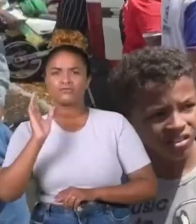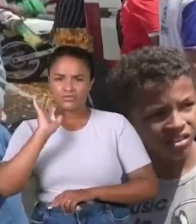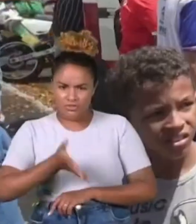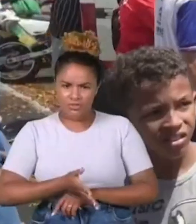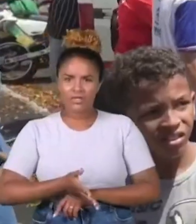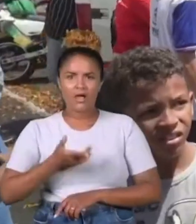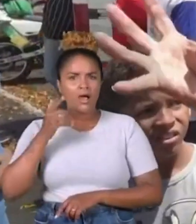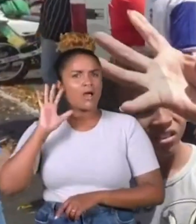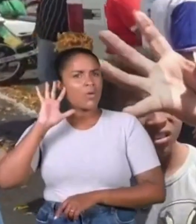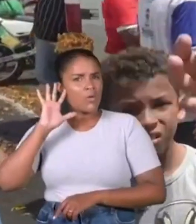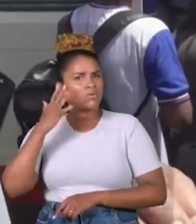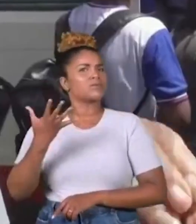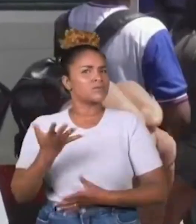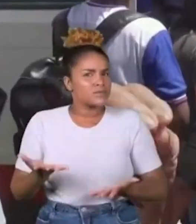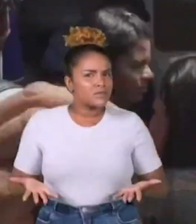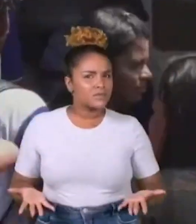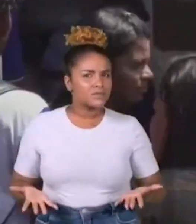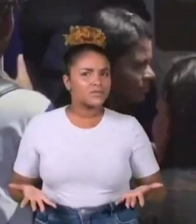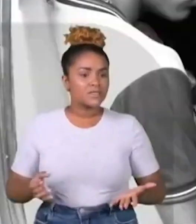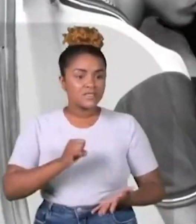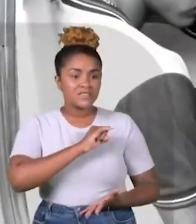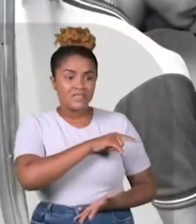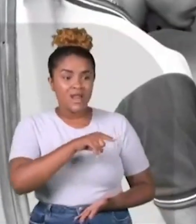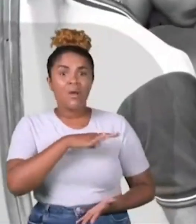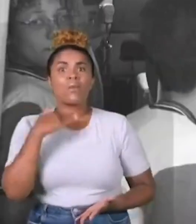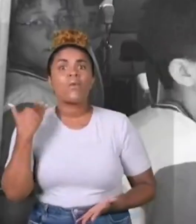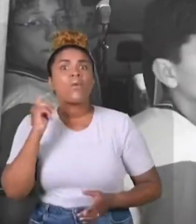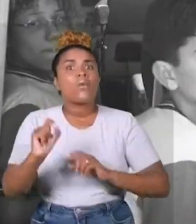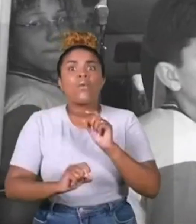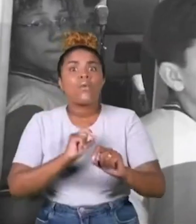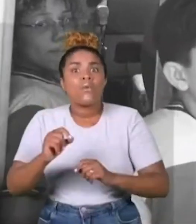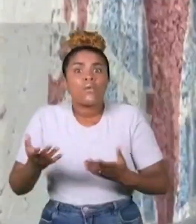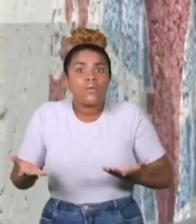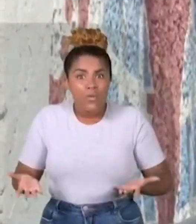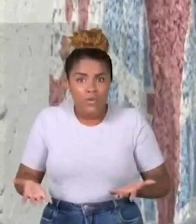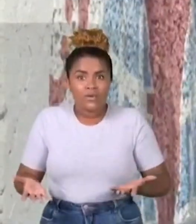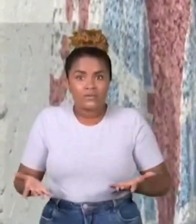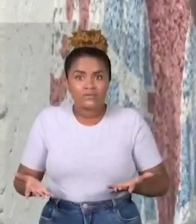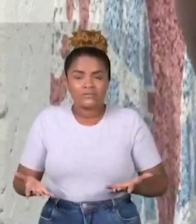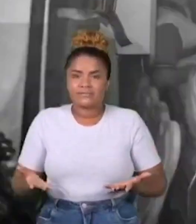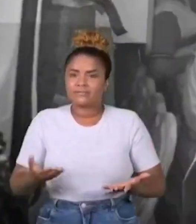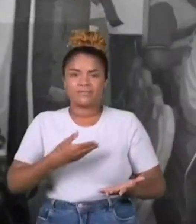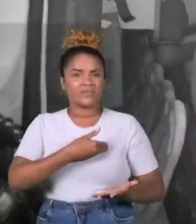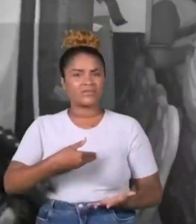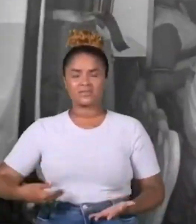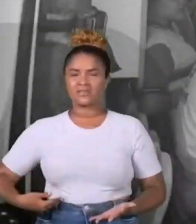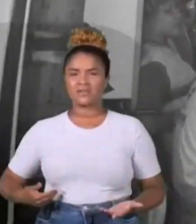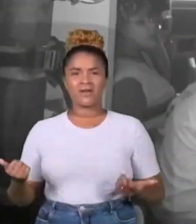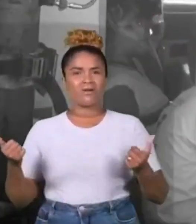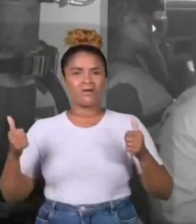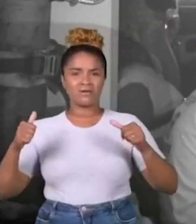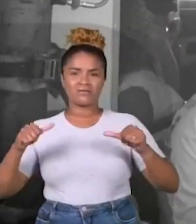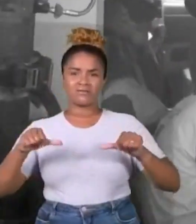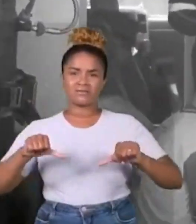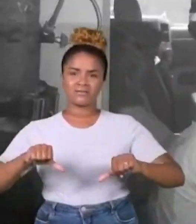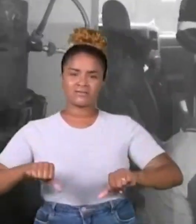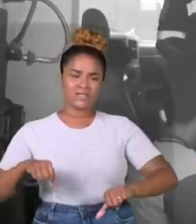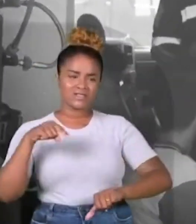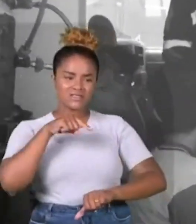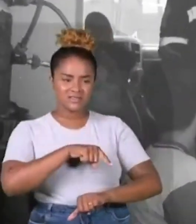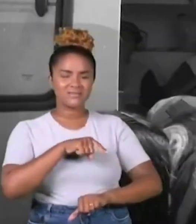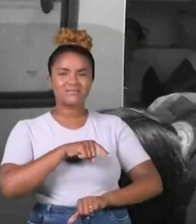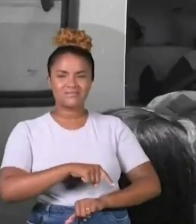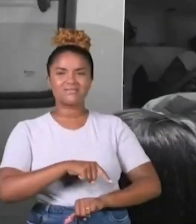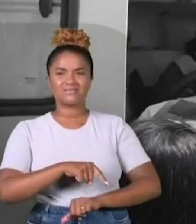não. Se minha neta morrer, eu vou cobrar de quem? Quem já vem durante quatro anos, faz ser um governador. Esse é só um caso